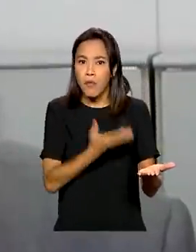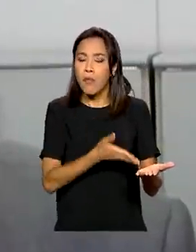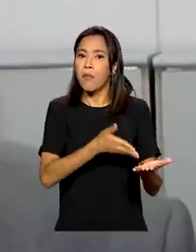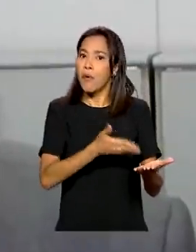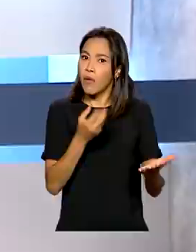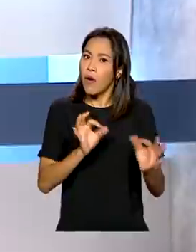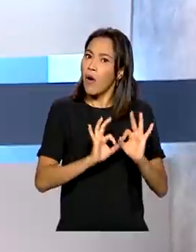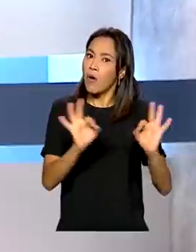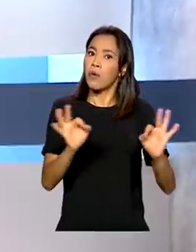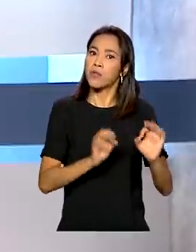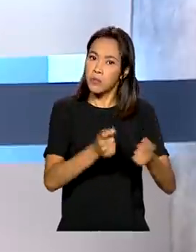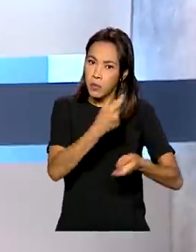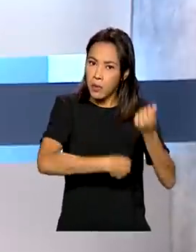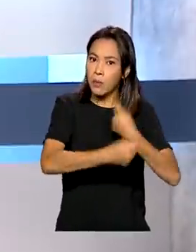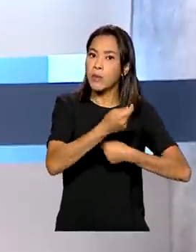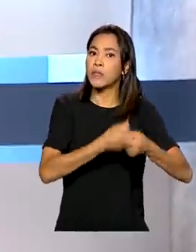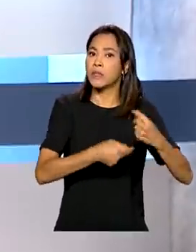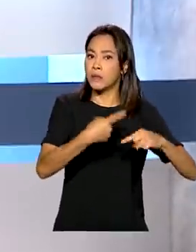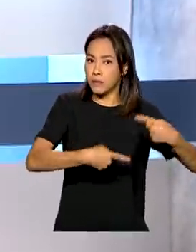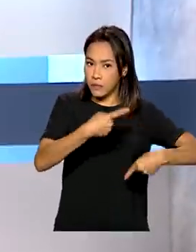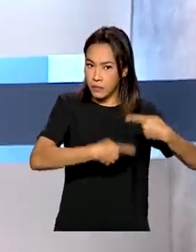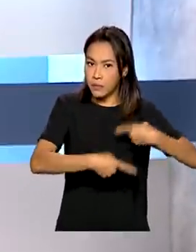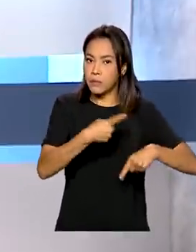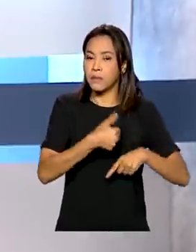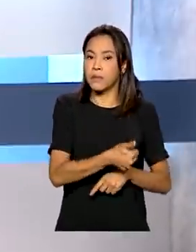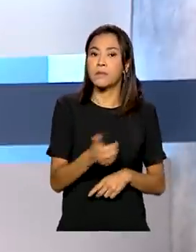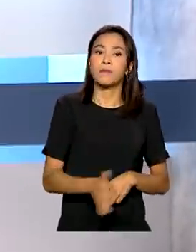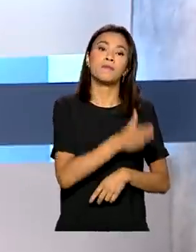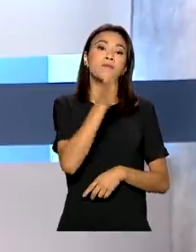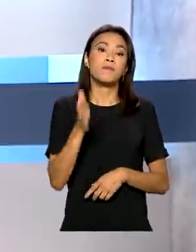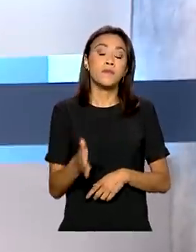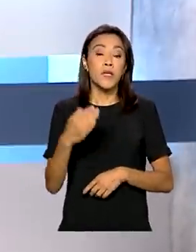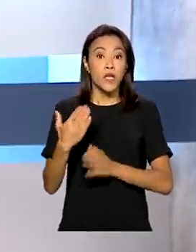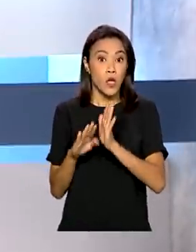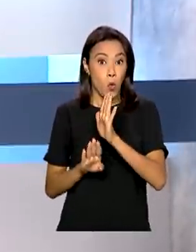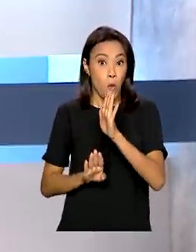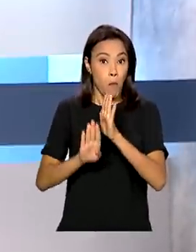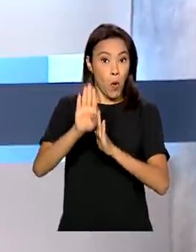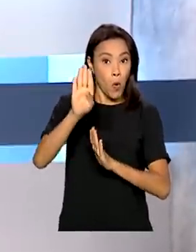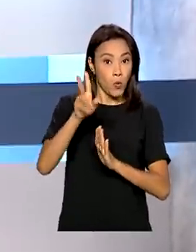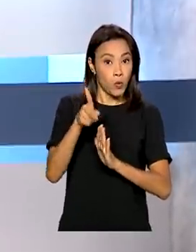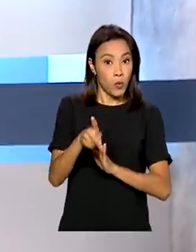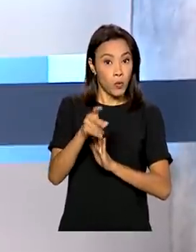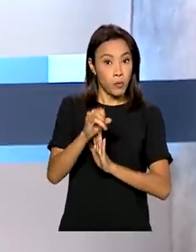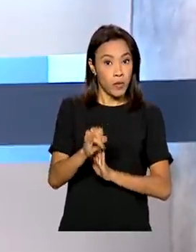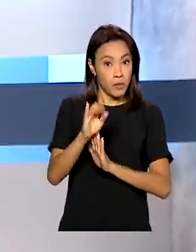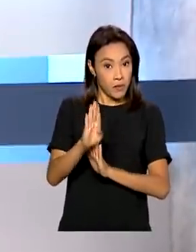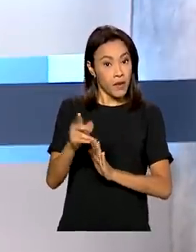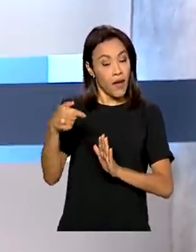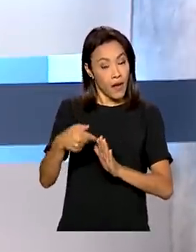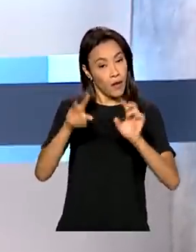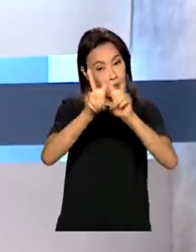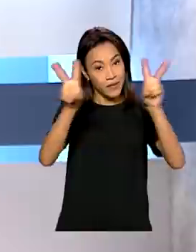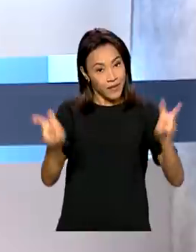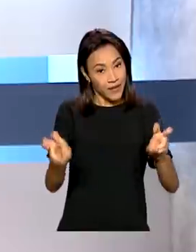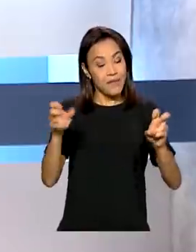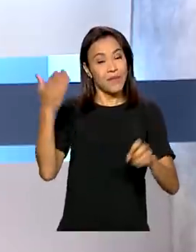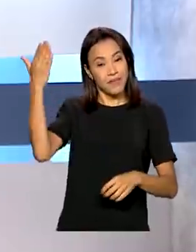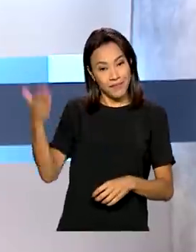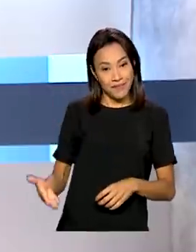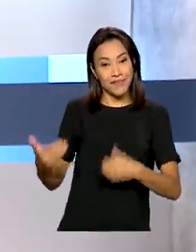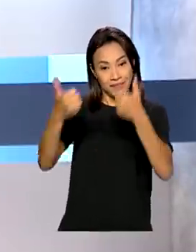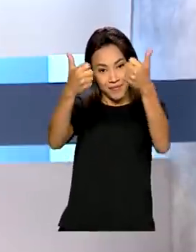política econômica. E o resultado recorde do PIB é assunto para o comentário do professor Ricardo